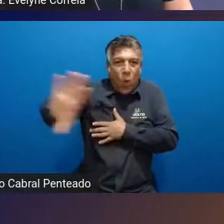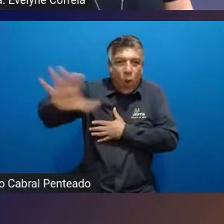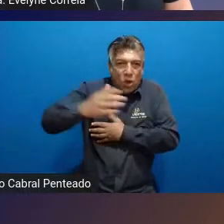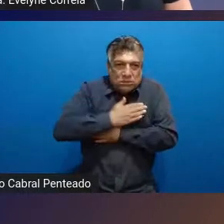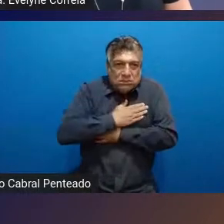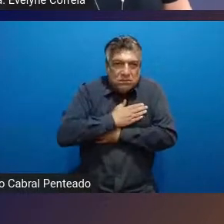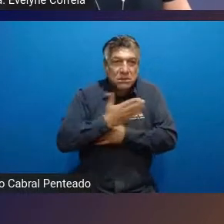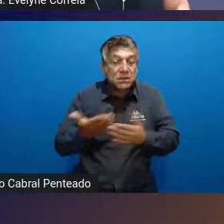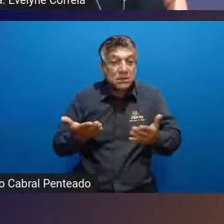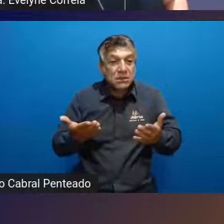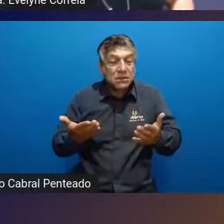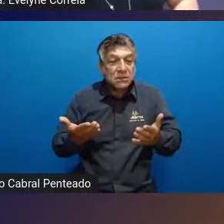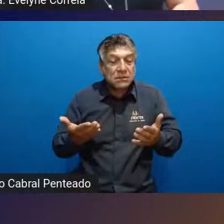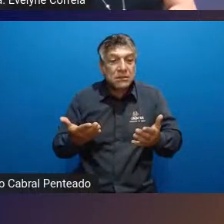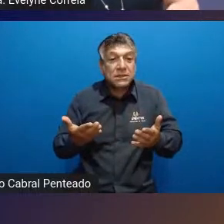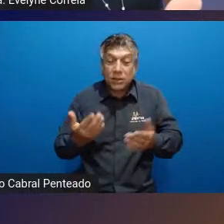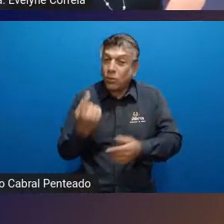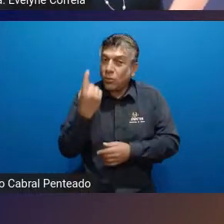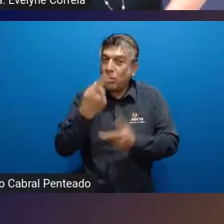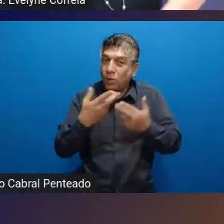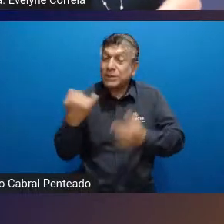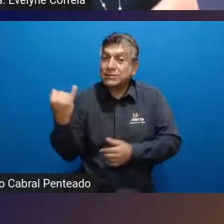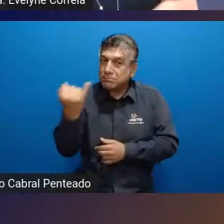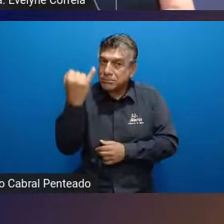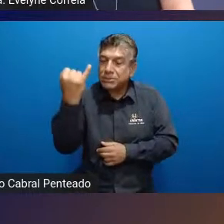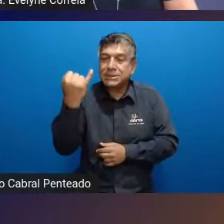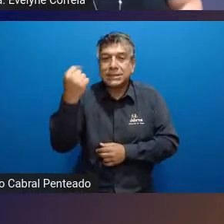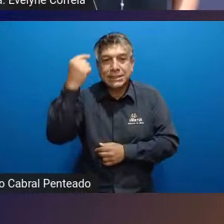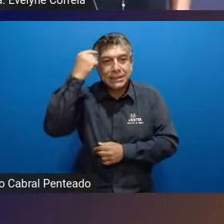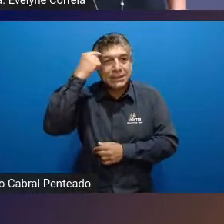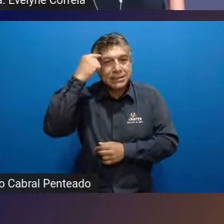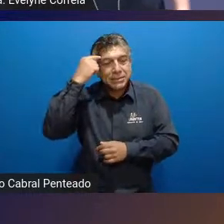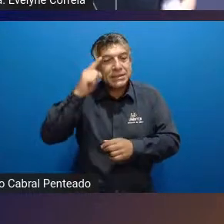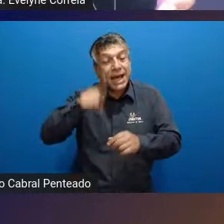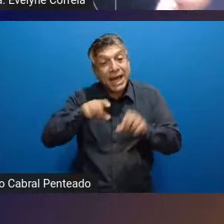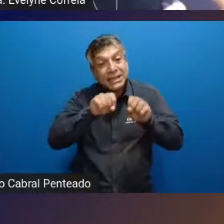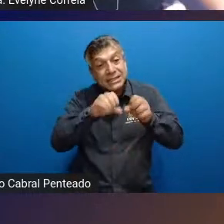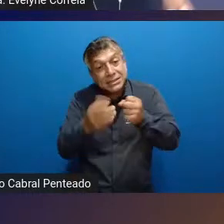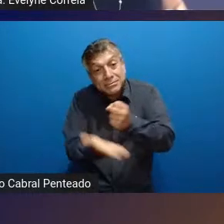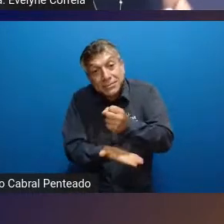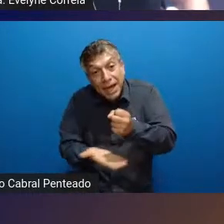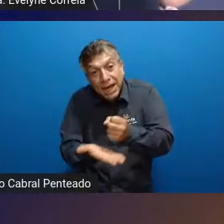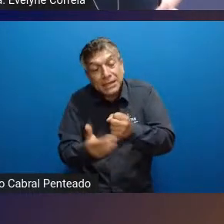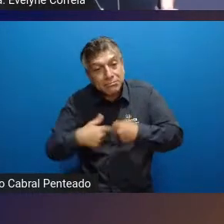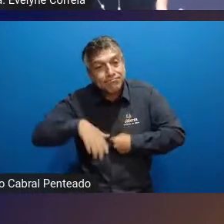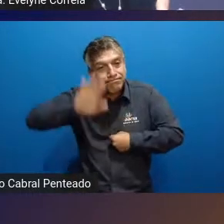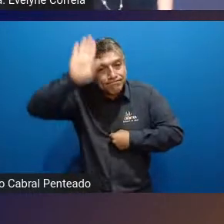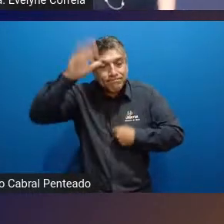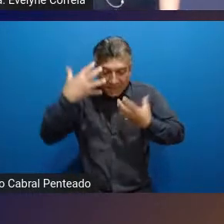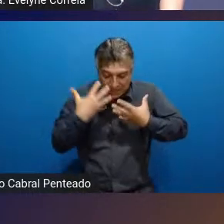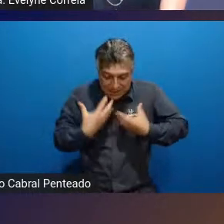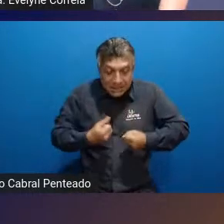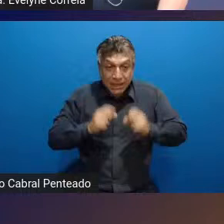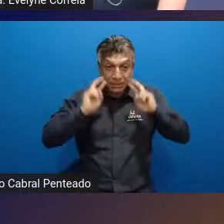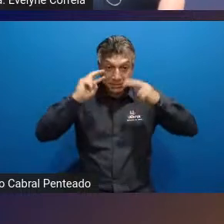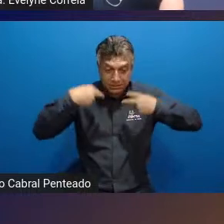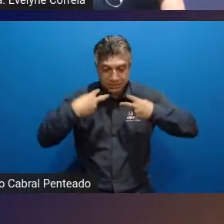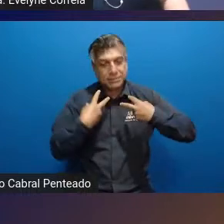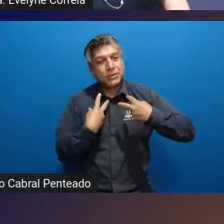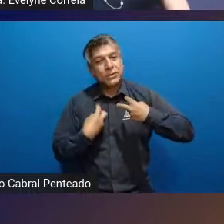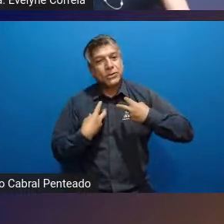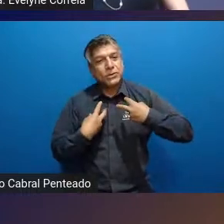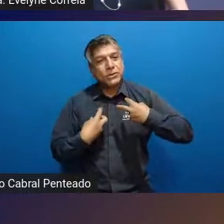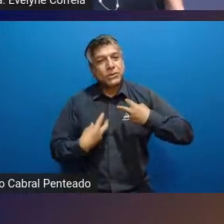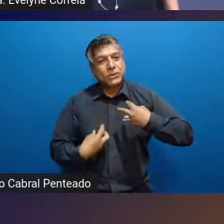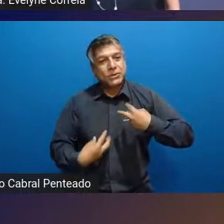Então, acho que isso é um ponto-chave que tem que vir direto da educação básica, a autoaceitação, o autoconhecimento. A gente sempre diz às vezes